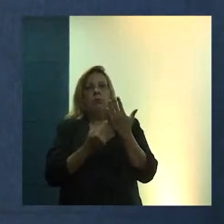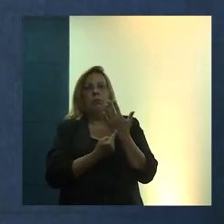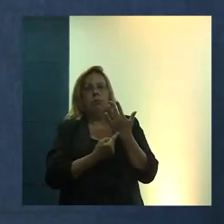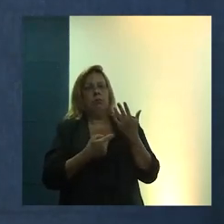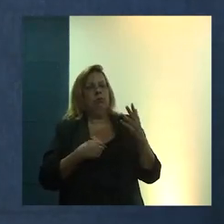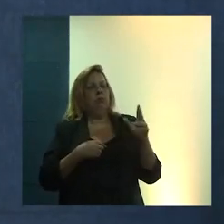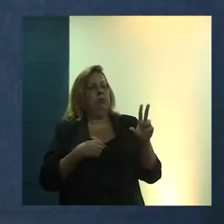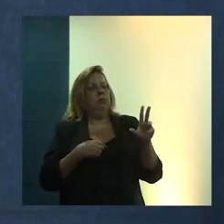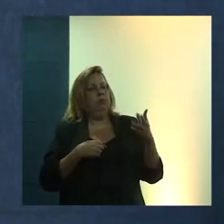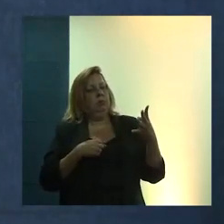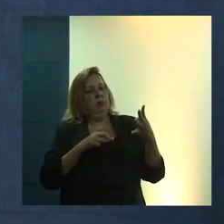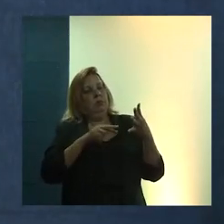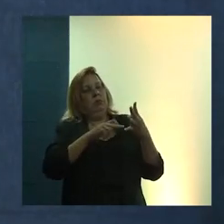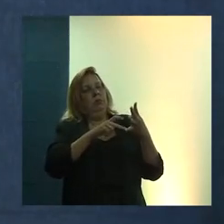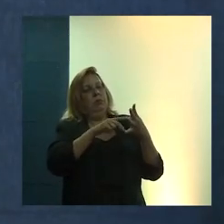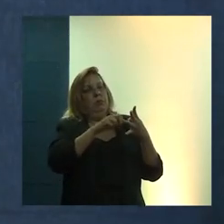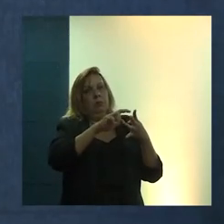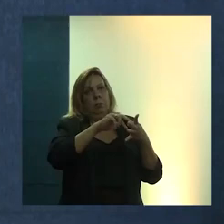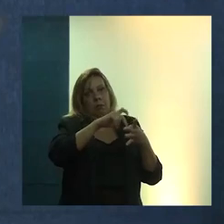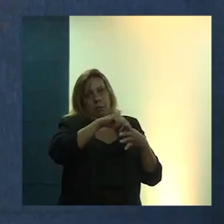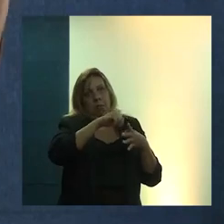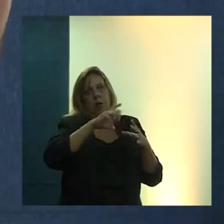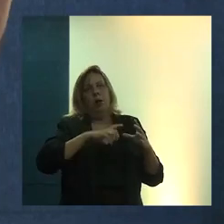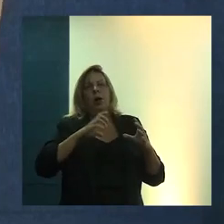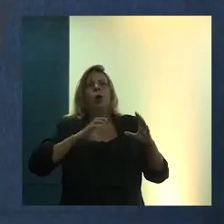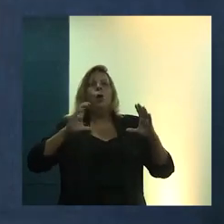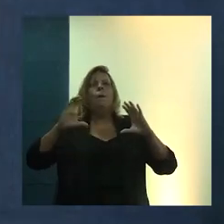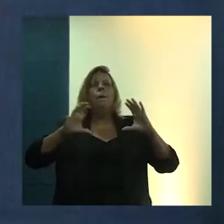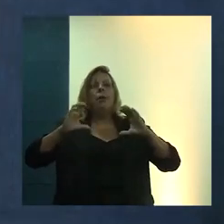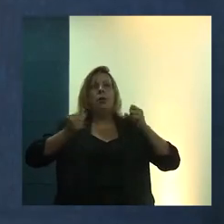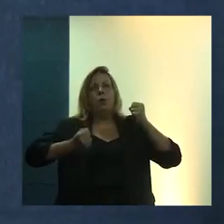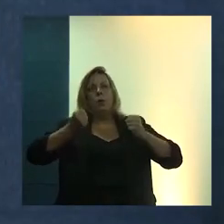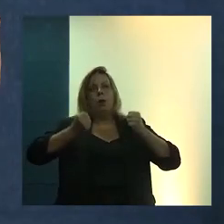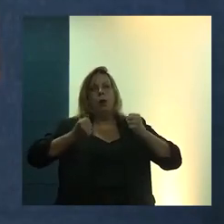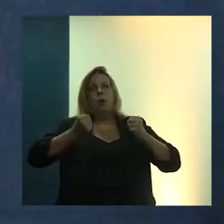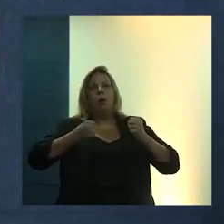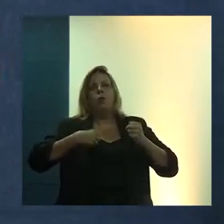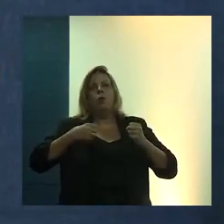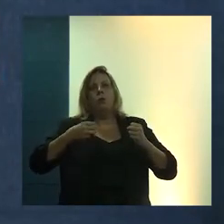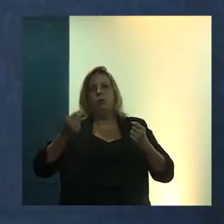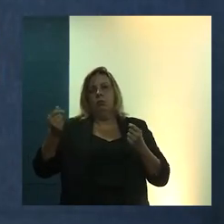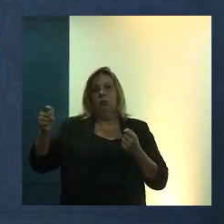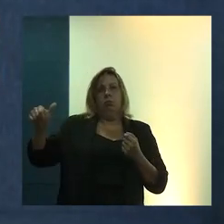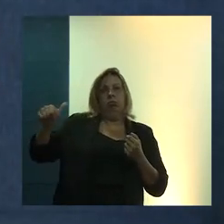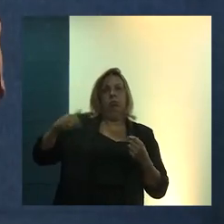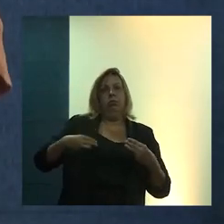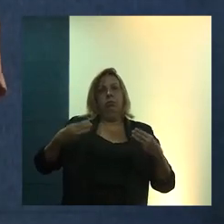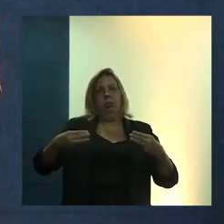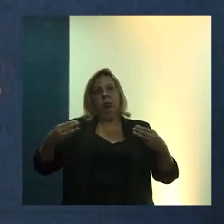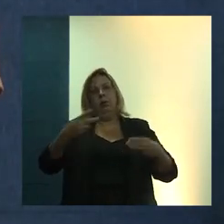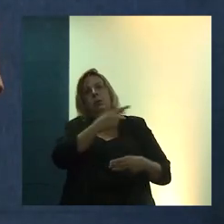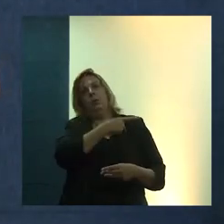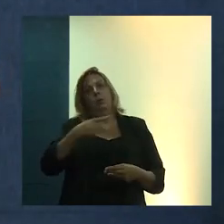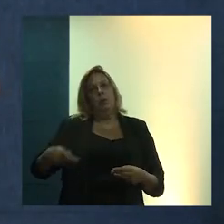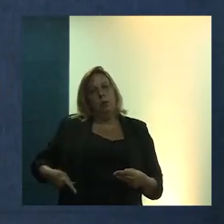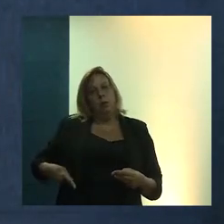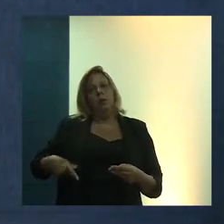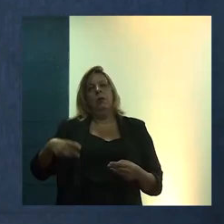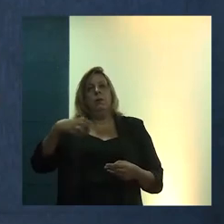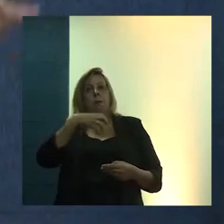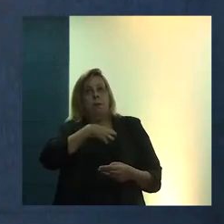pneus ou de forma alternativa, com a população financiada pelo Ministério Público da Bahia, que tem editais